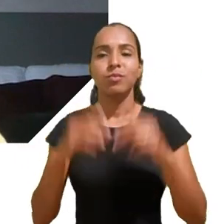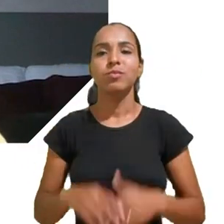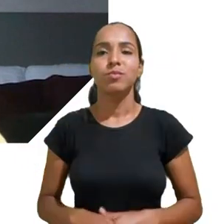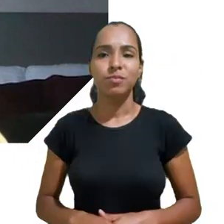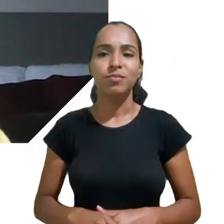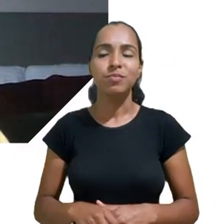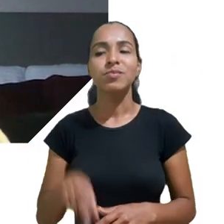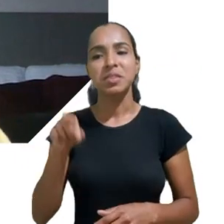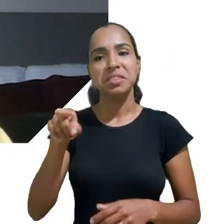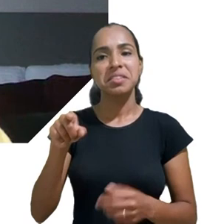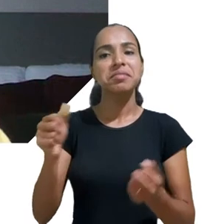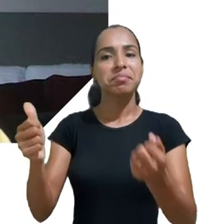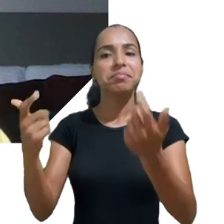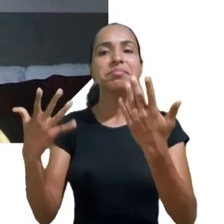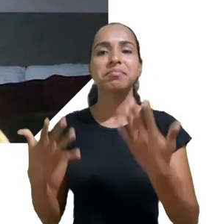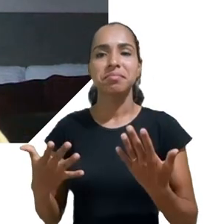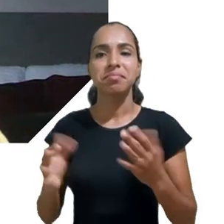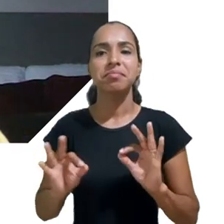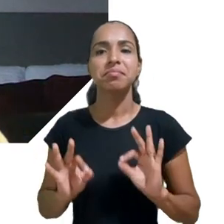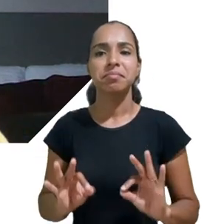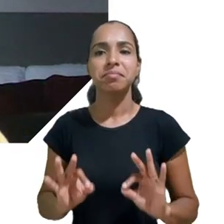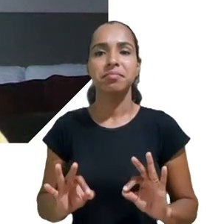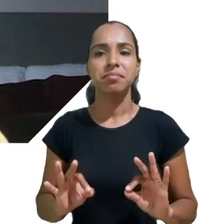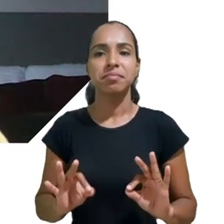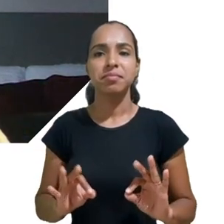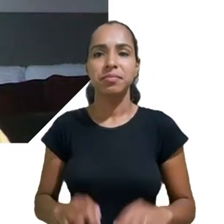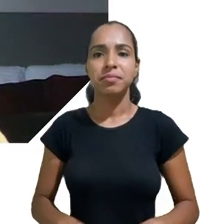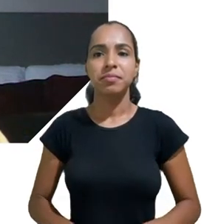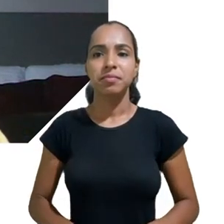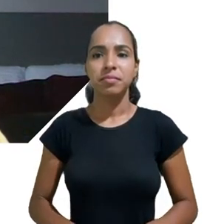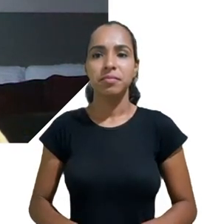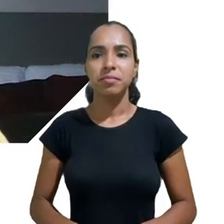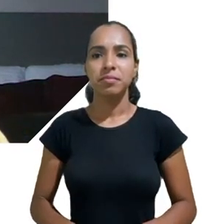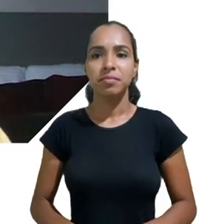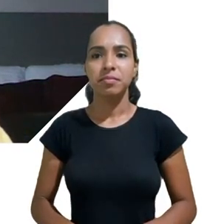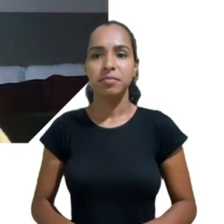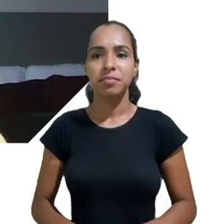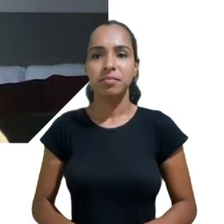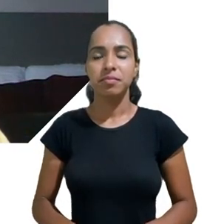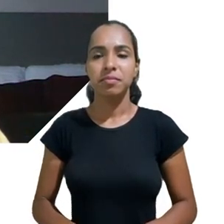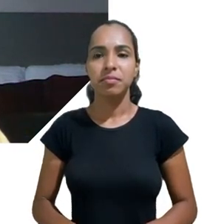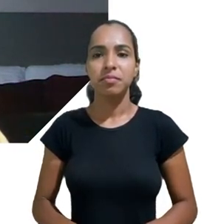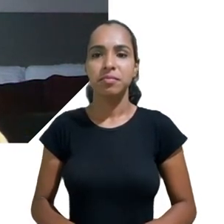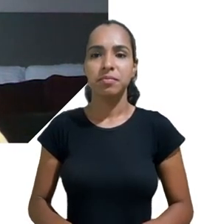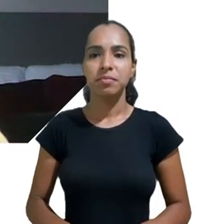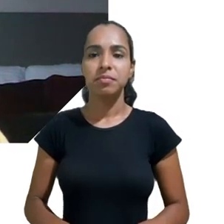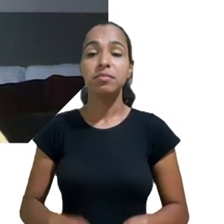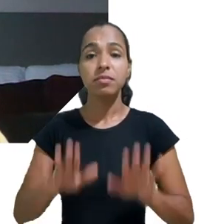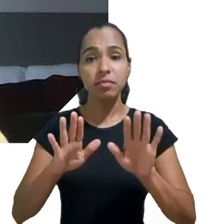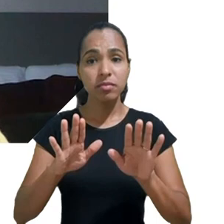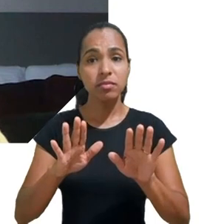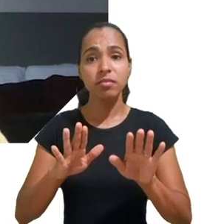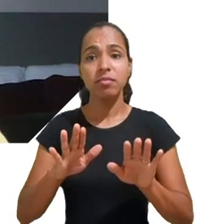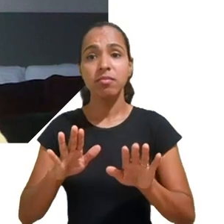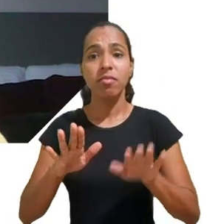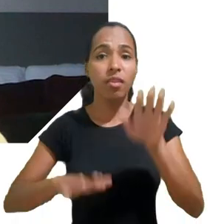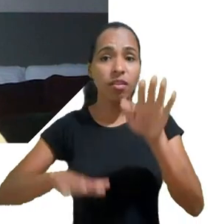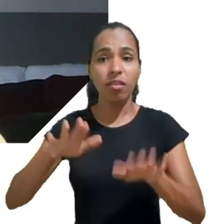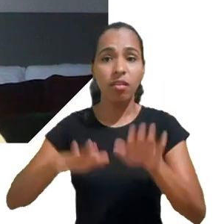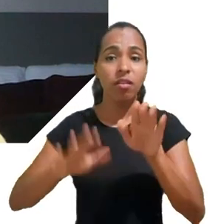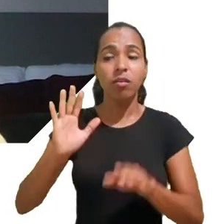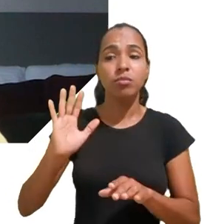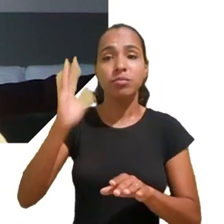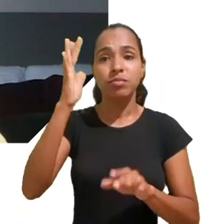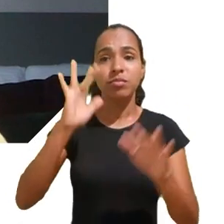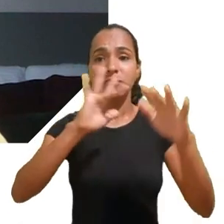Mas, por outro lado, essa produção é atravessada por uma série de dinâmicas das plataformas, que são plataformas